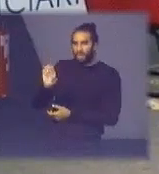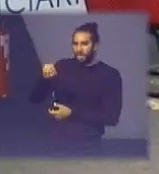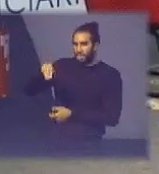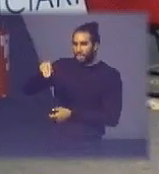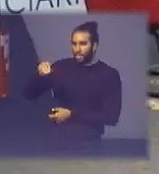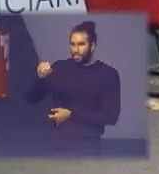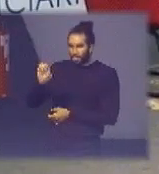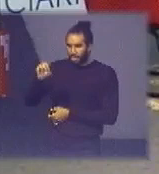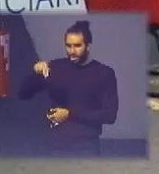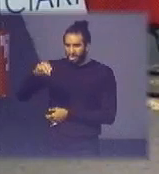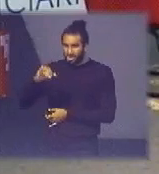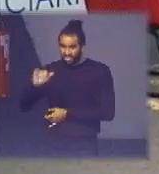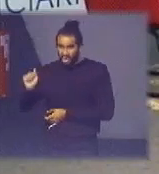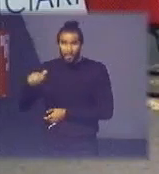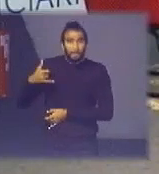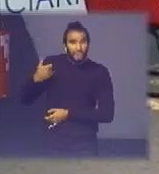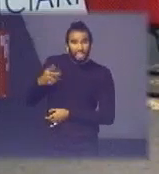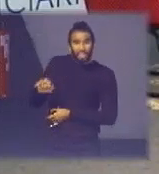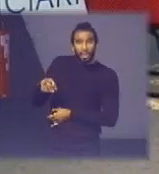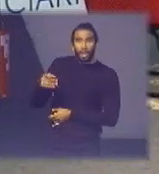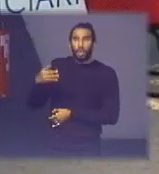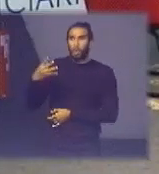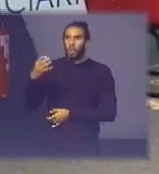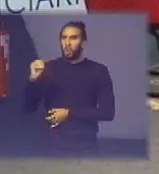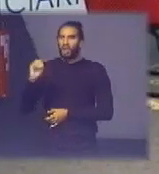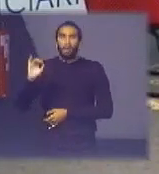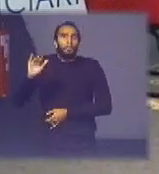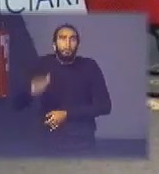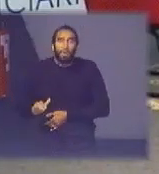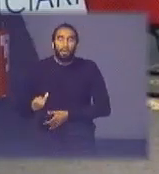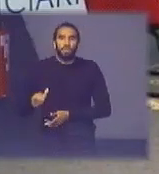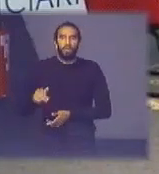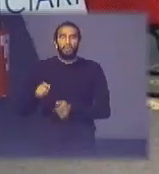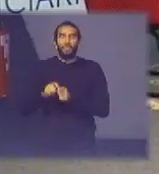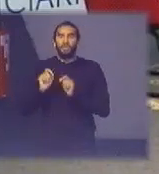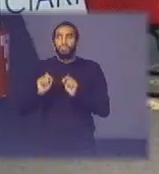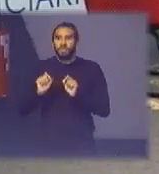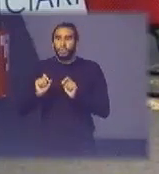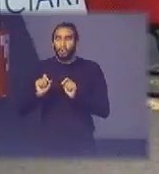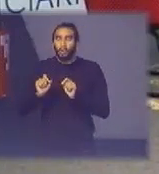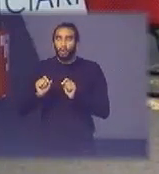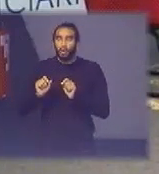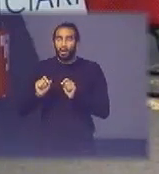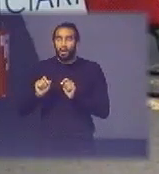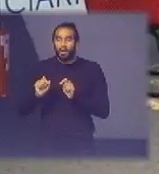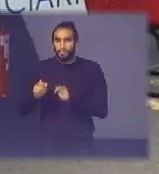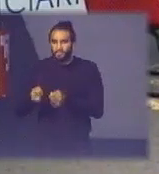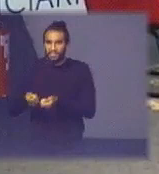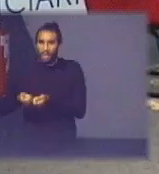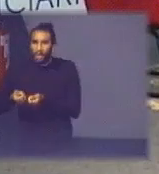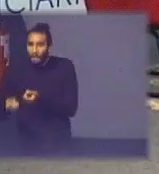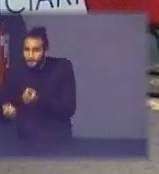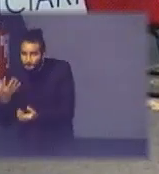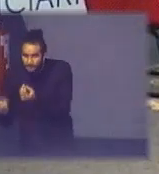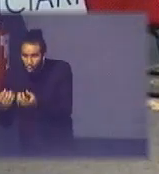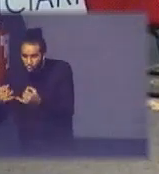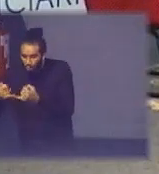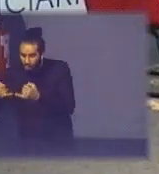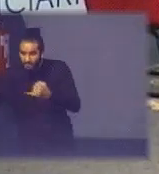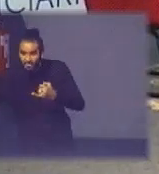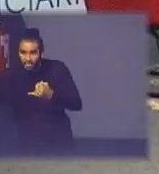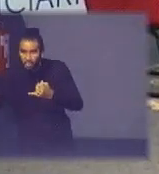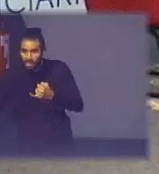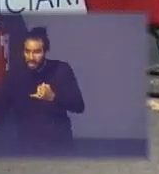tinha menos de 40 anos e o que ele fazia? queimava fios para retirada do cobre fios e cabos para